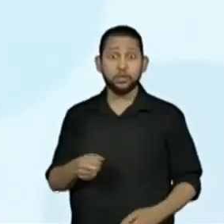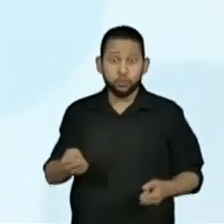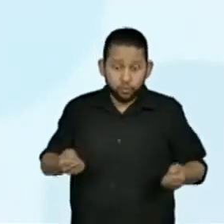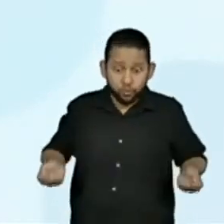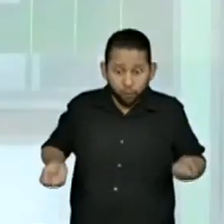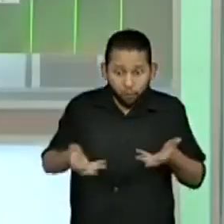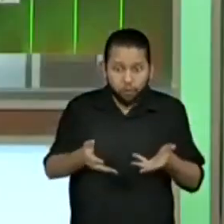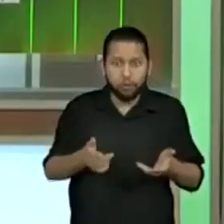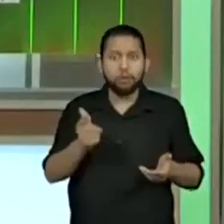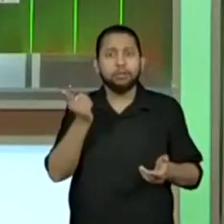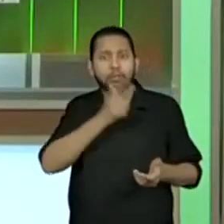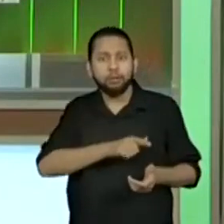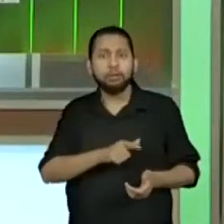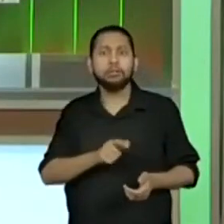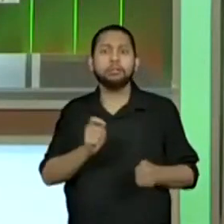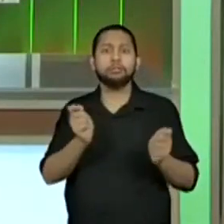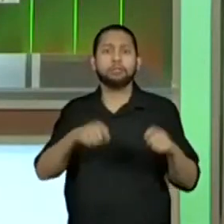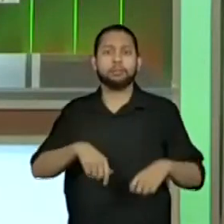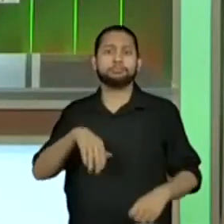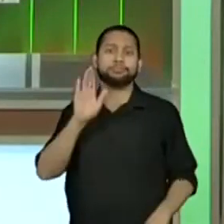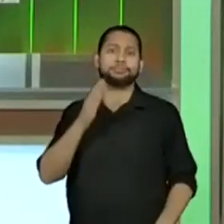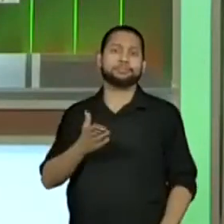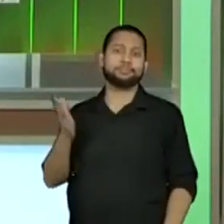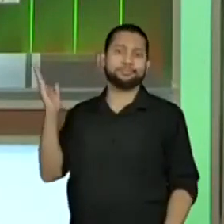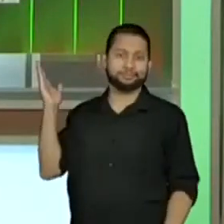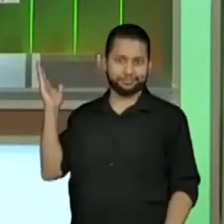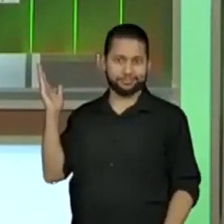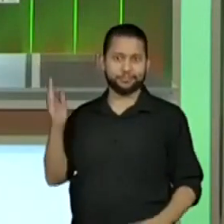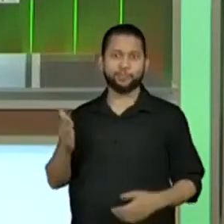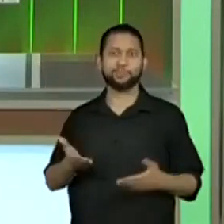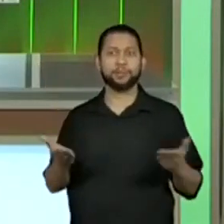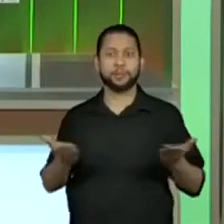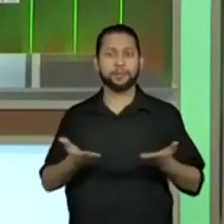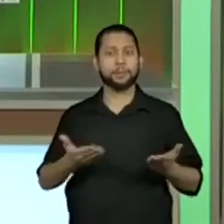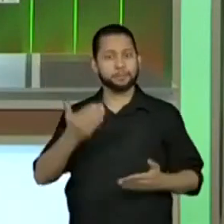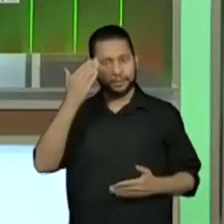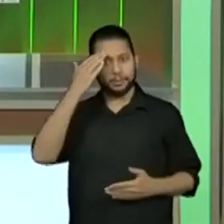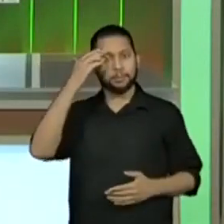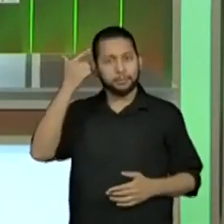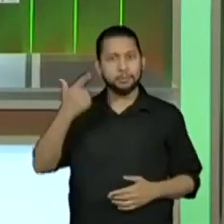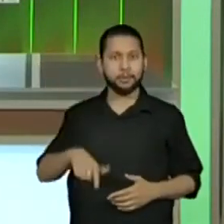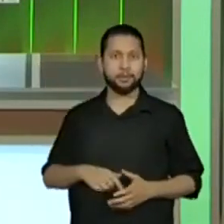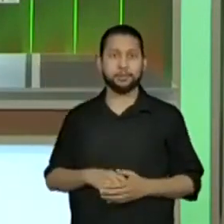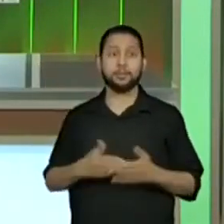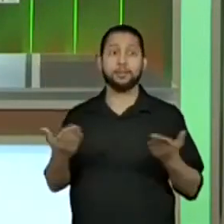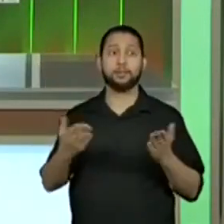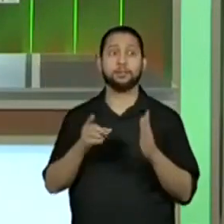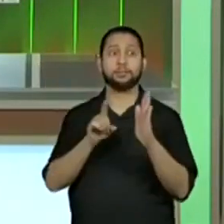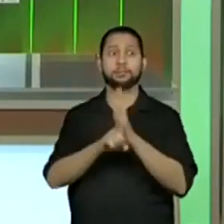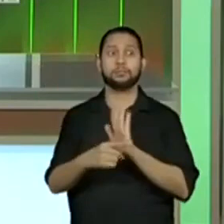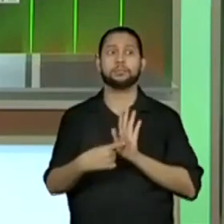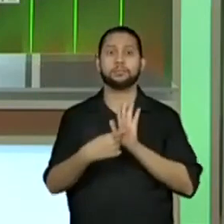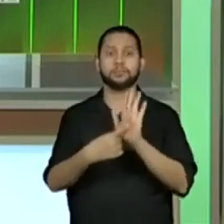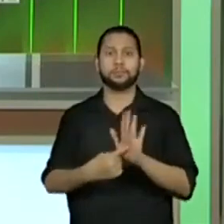Essa, a gente vai ter a oportunidade de pensar novamente nisso na seguinte tela.